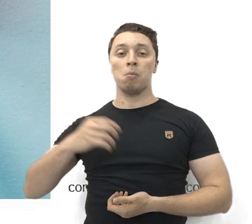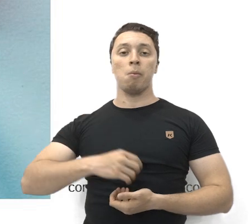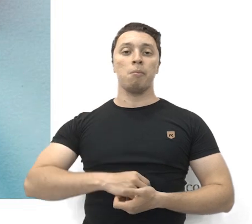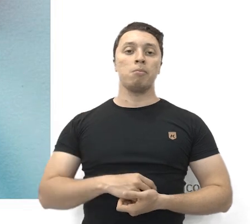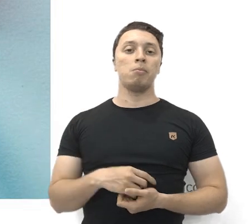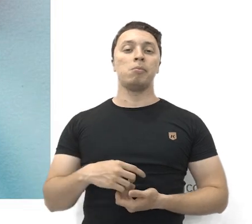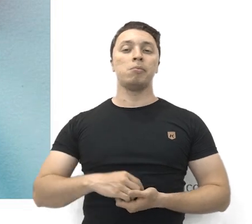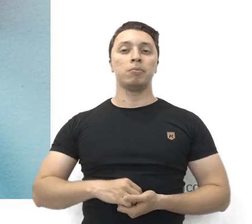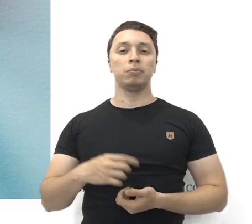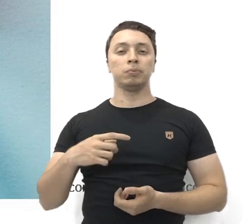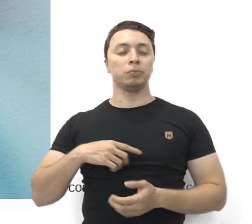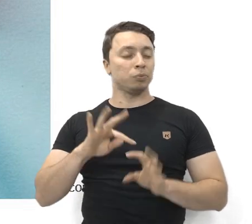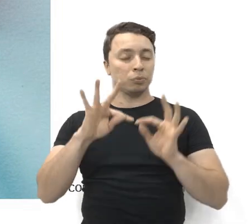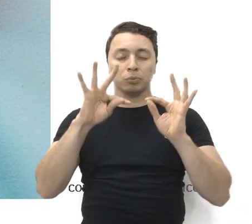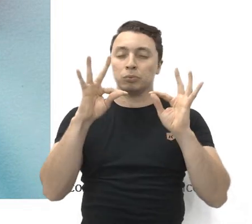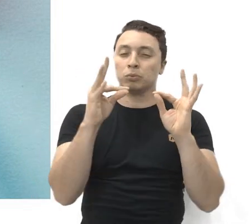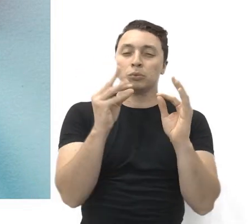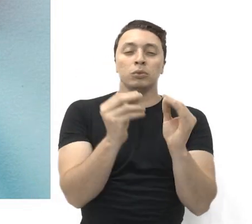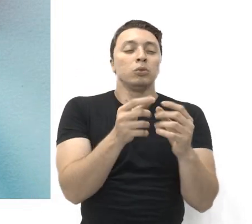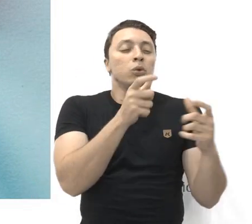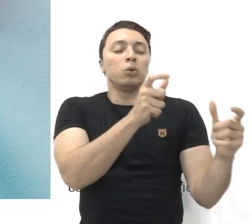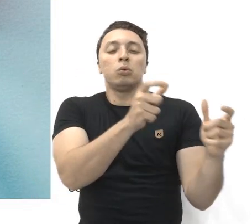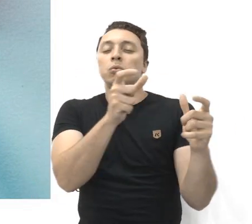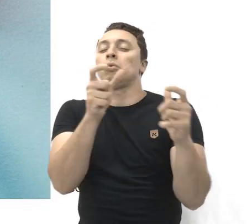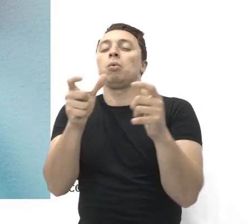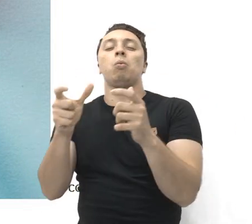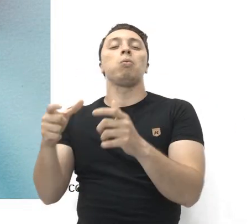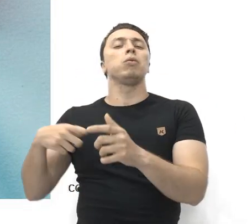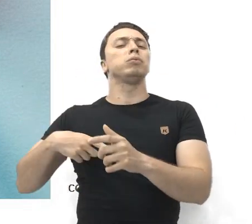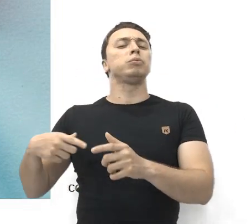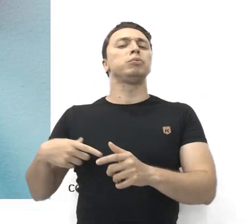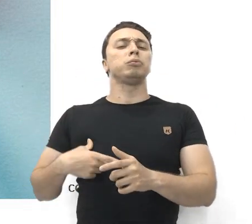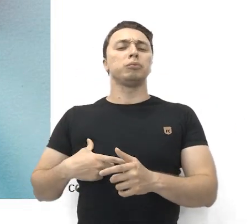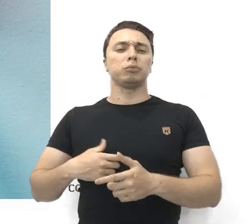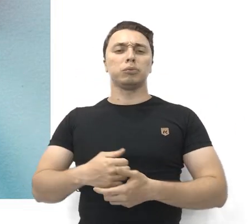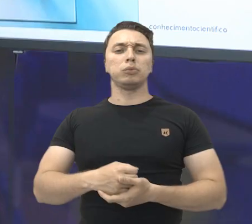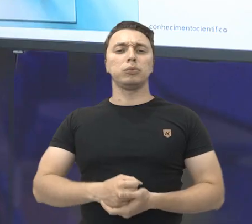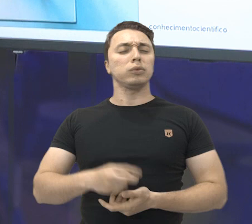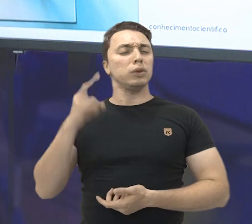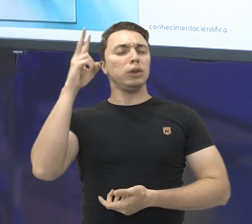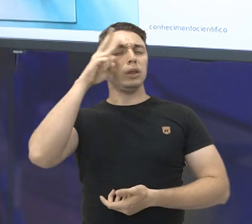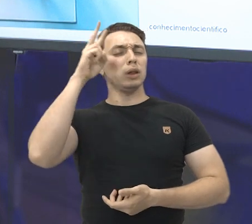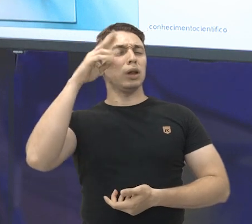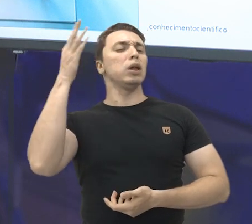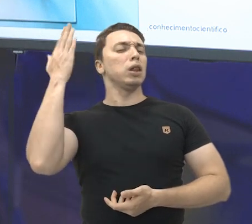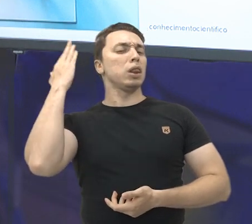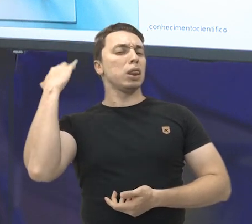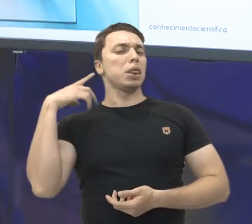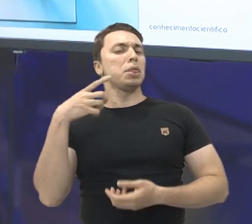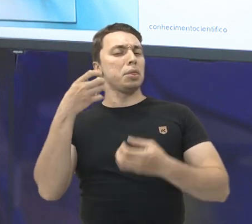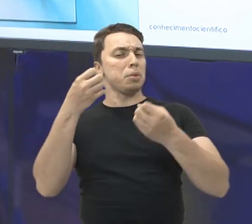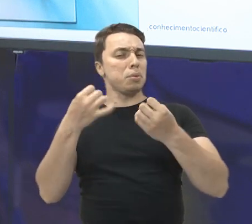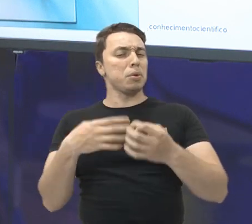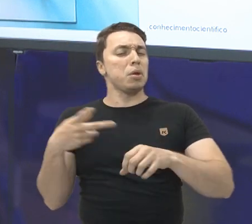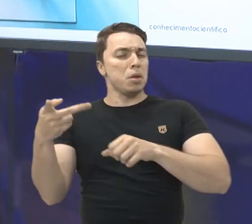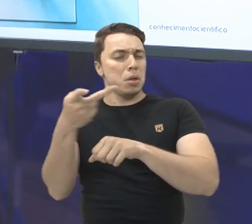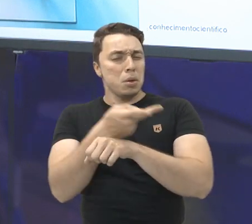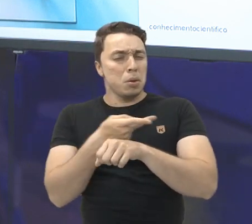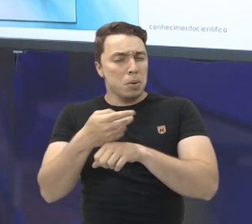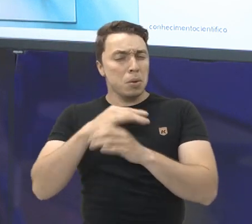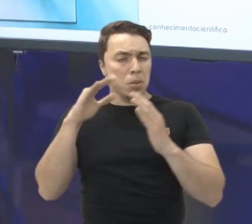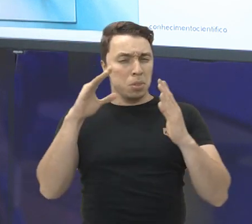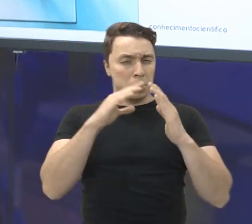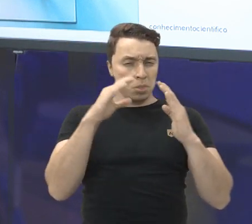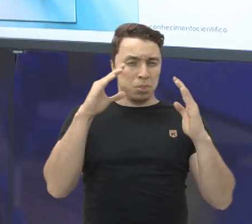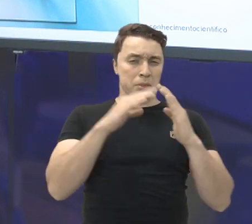basicamente estão presentes em todos os objetos que nos cercam. Lembra daquela aula que a tia Sara mandou vocês procurarem em